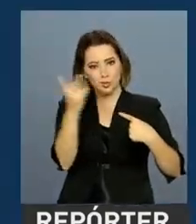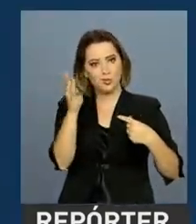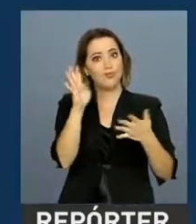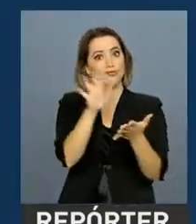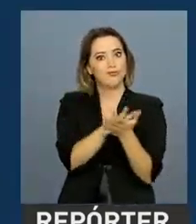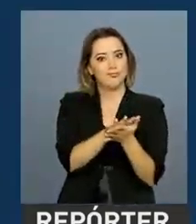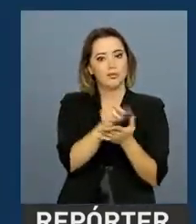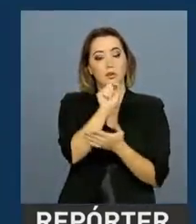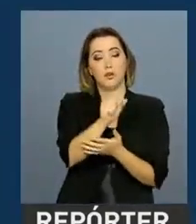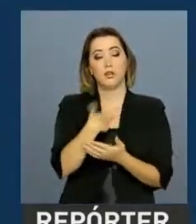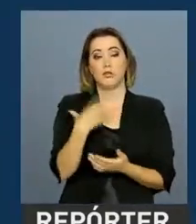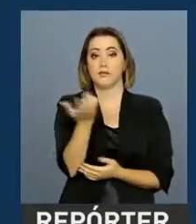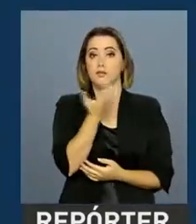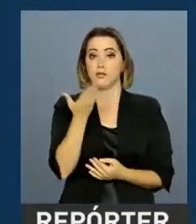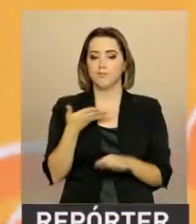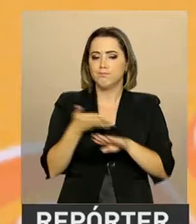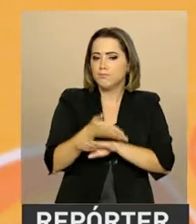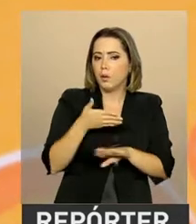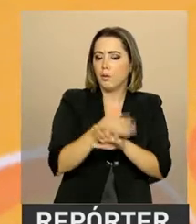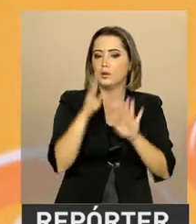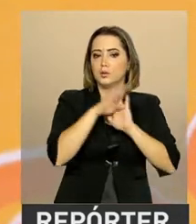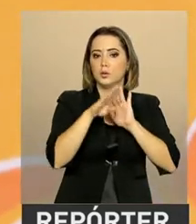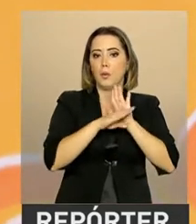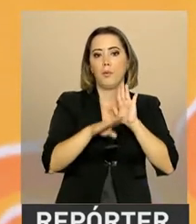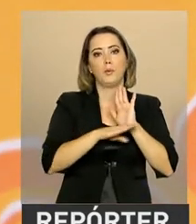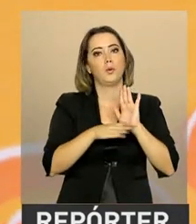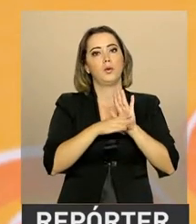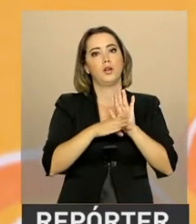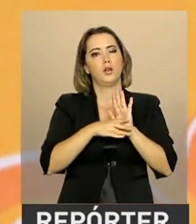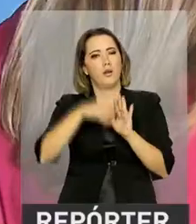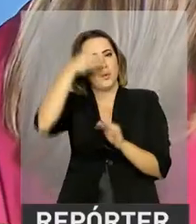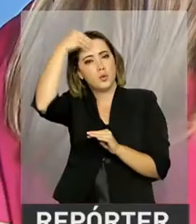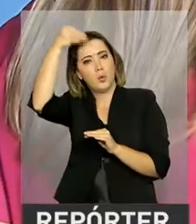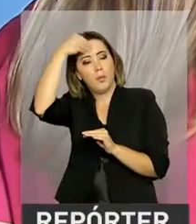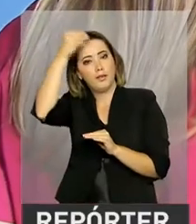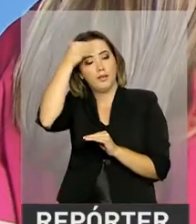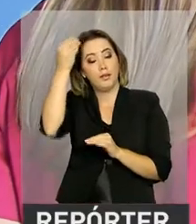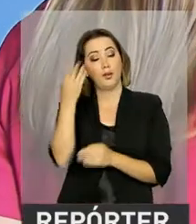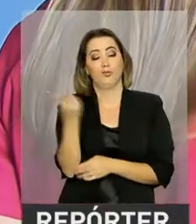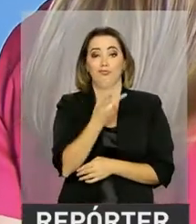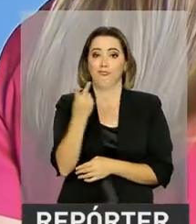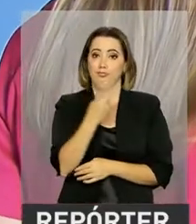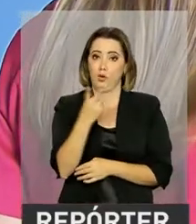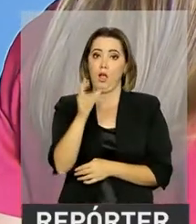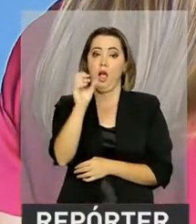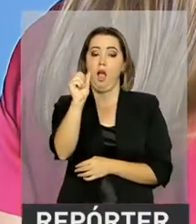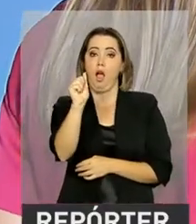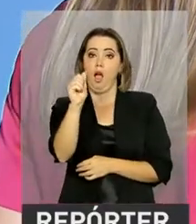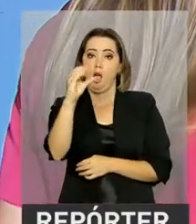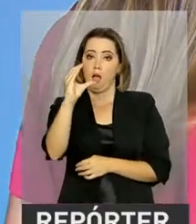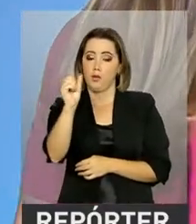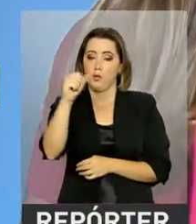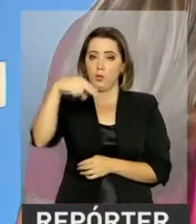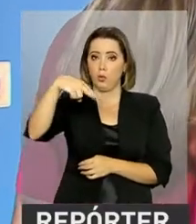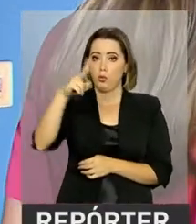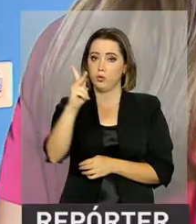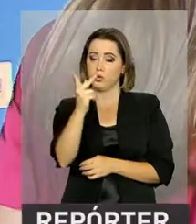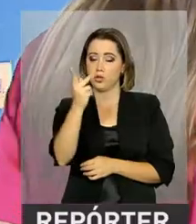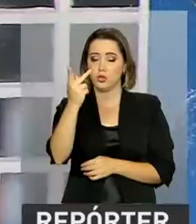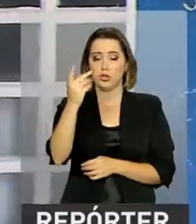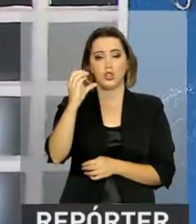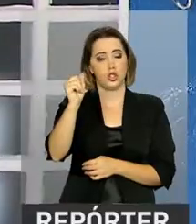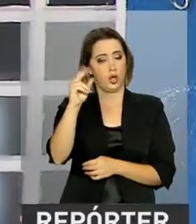decidiram participar do programa de apadrinhamento afetivo da Instituição Aconchego no Distrito Federal no ano